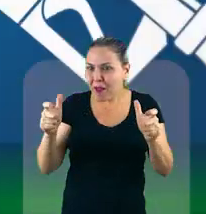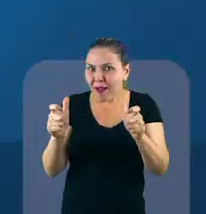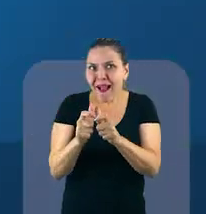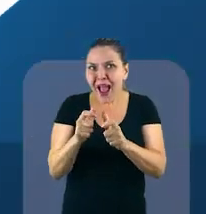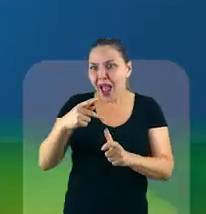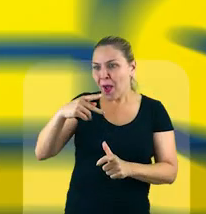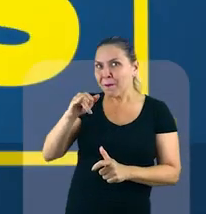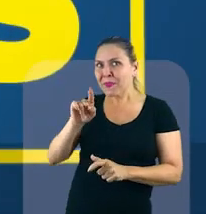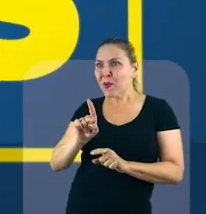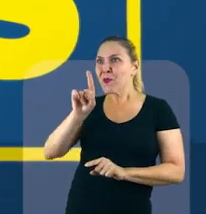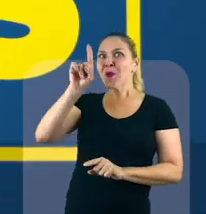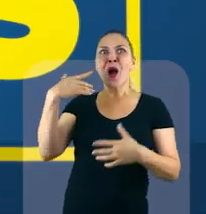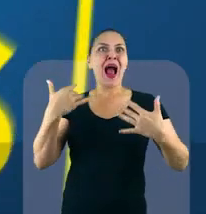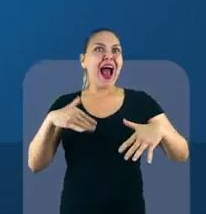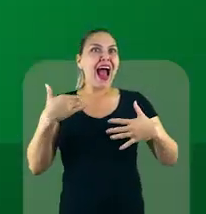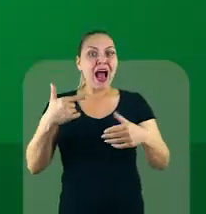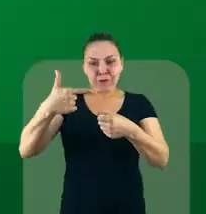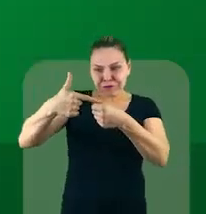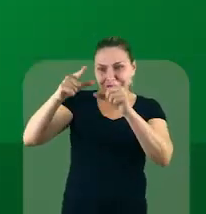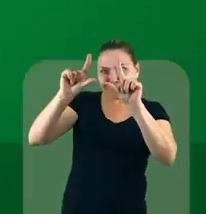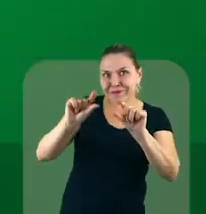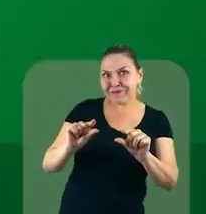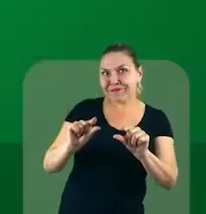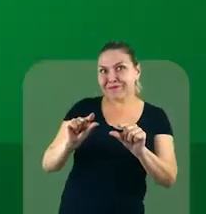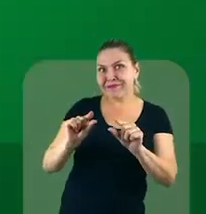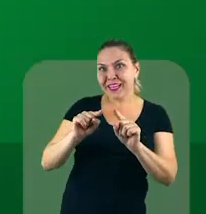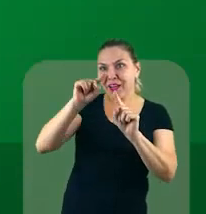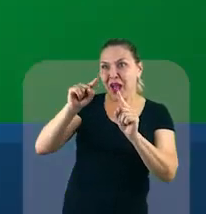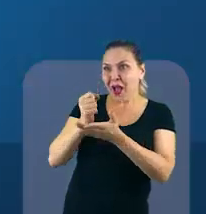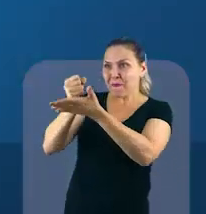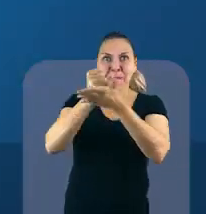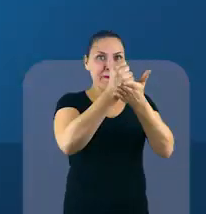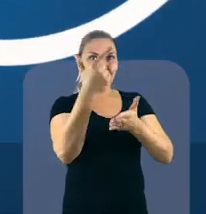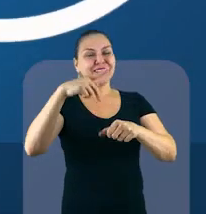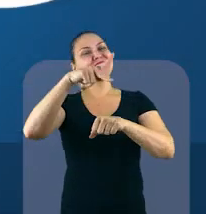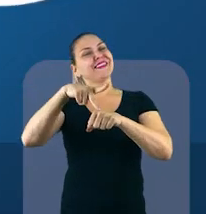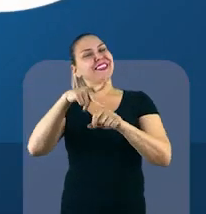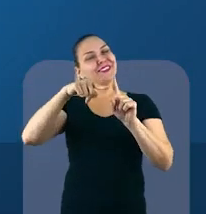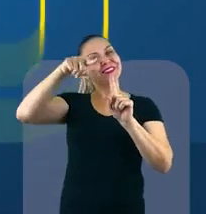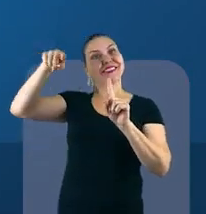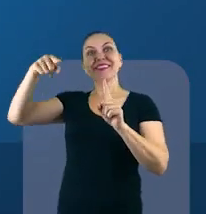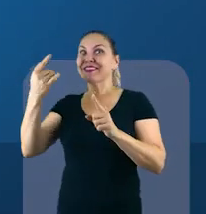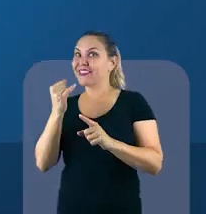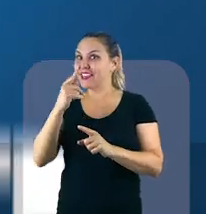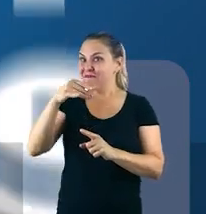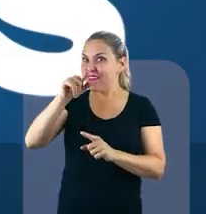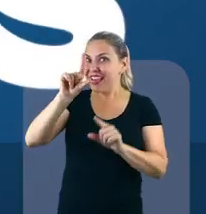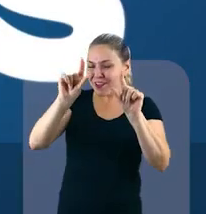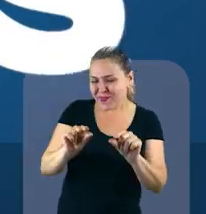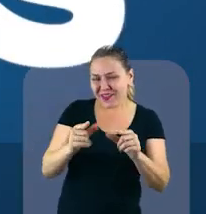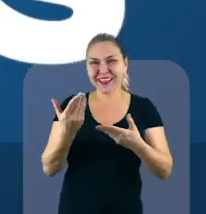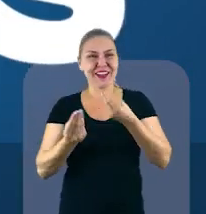Combustíveis caiu. Exportações subiu. Impostos caiu. Arrecadações subiu.